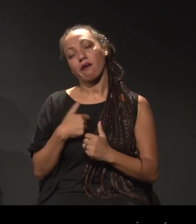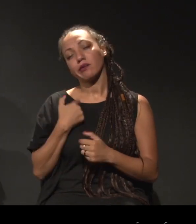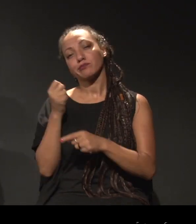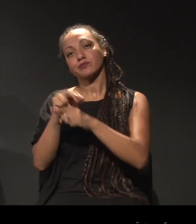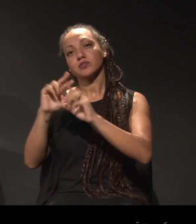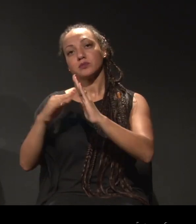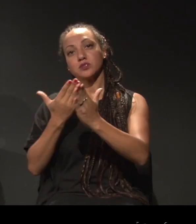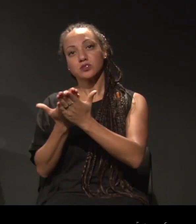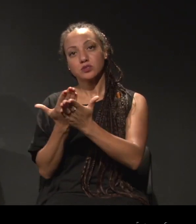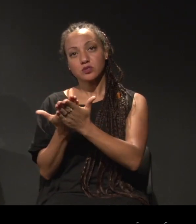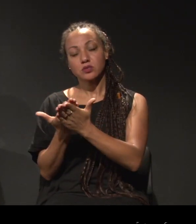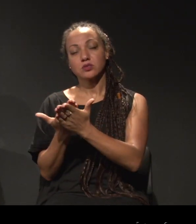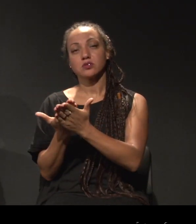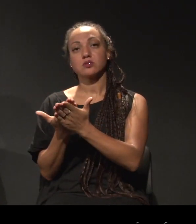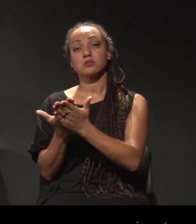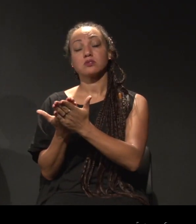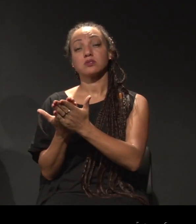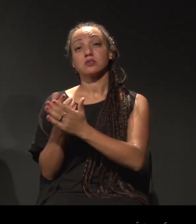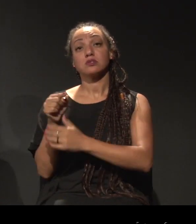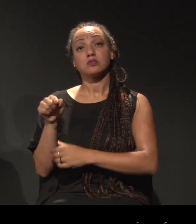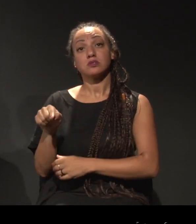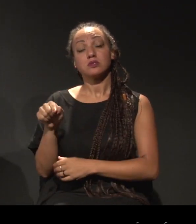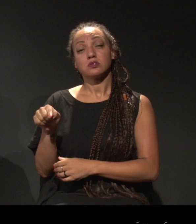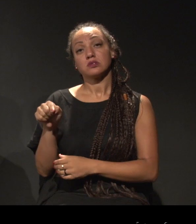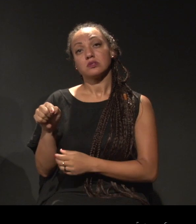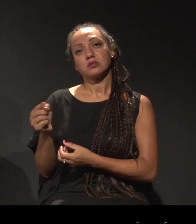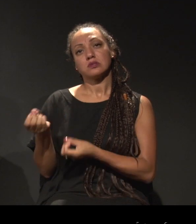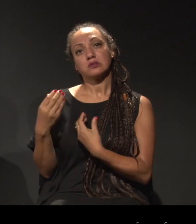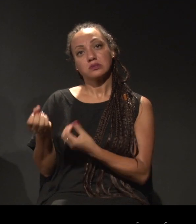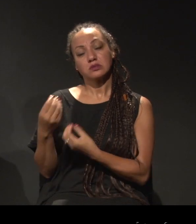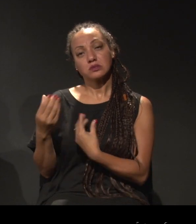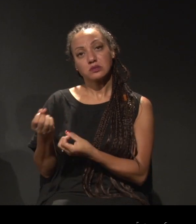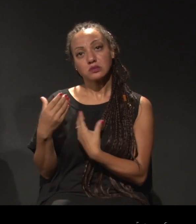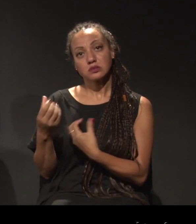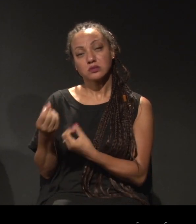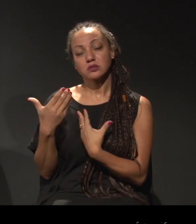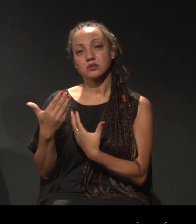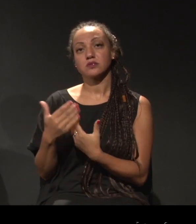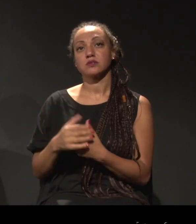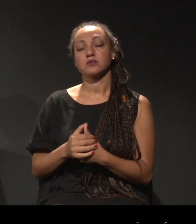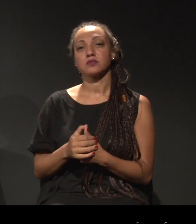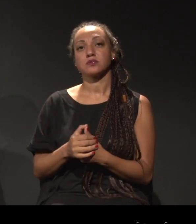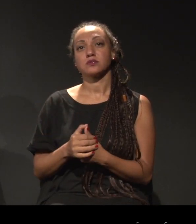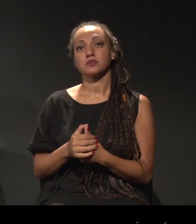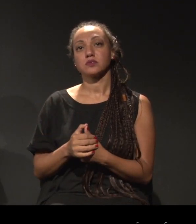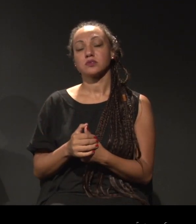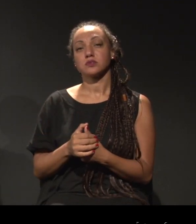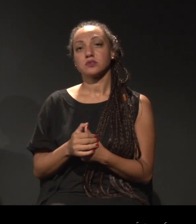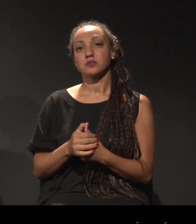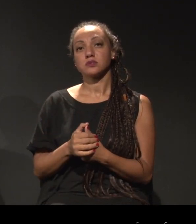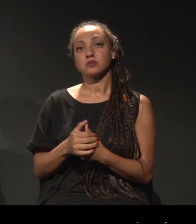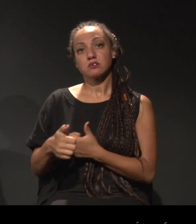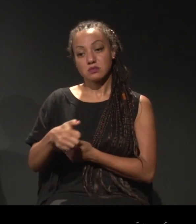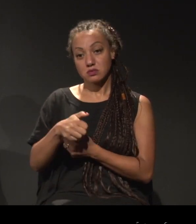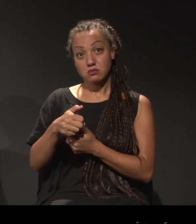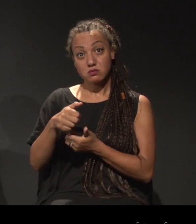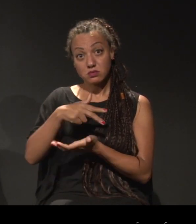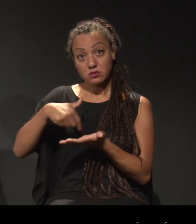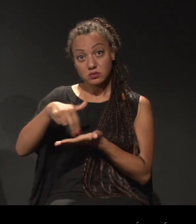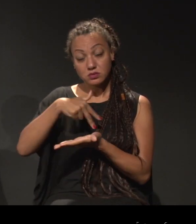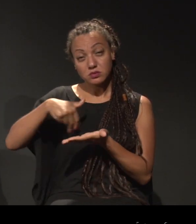escola, e essa escola, ela dava aulas de dança